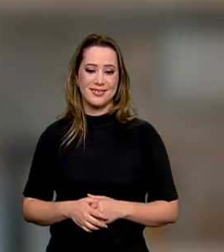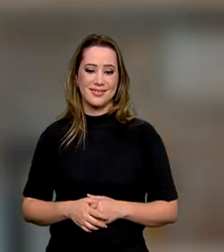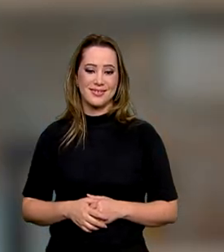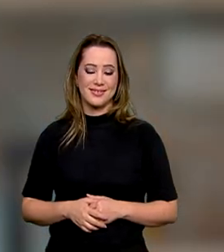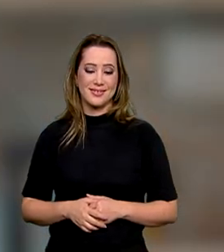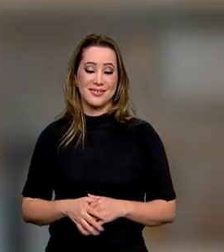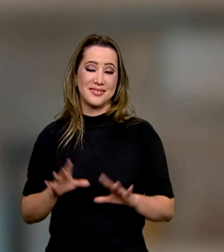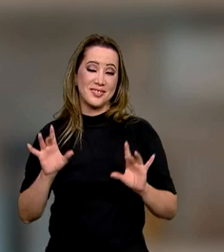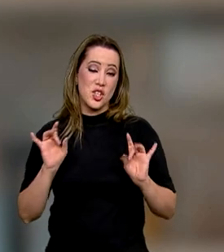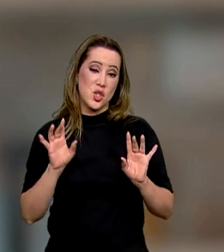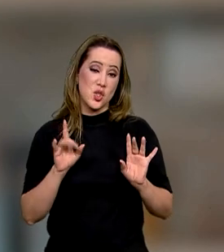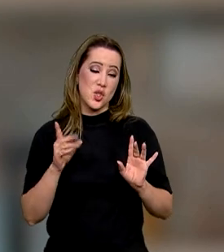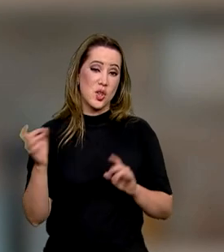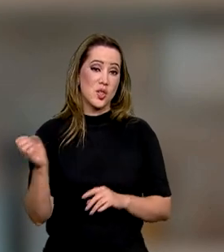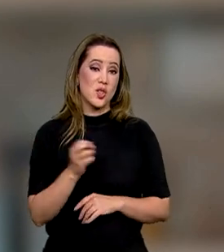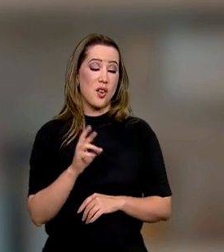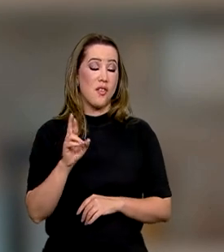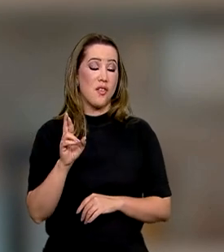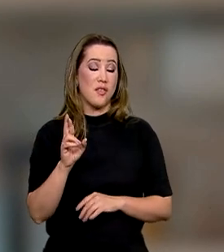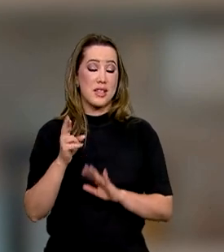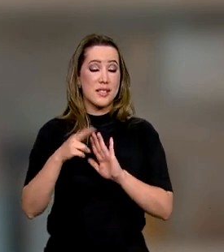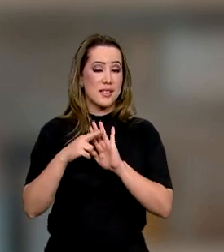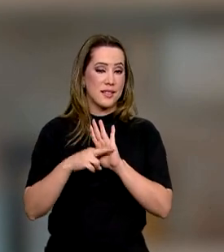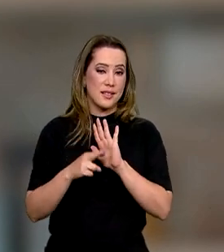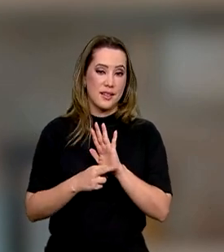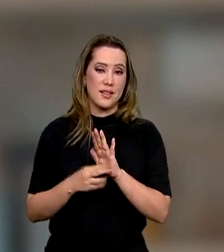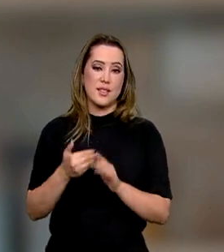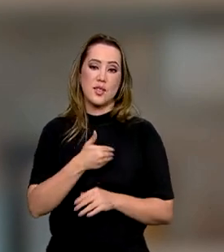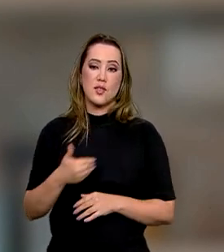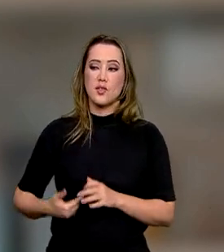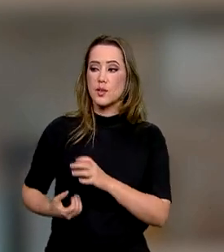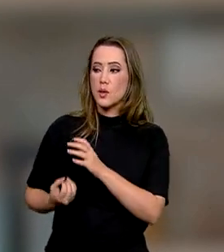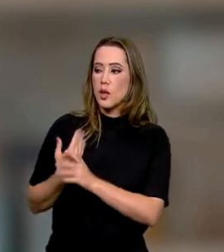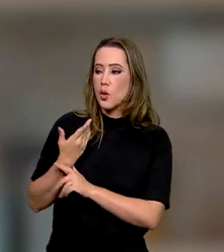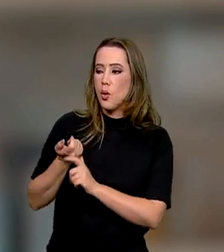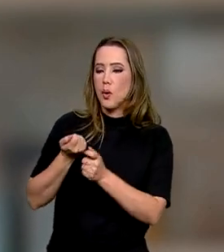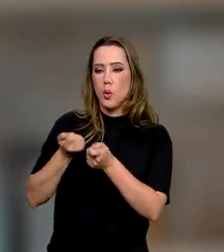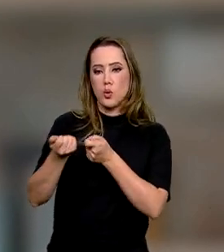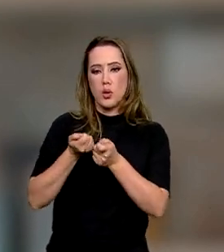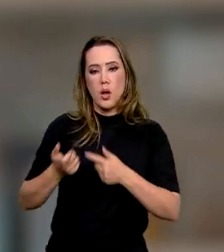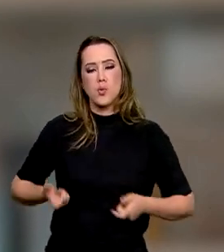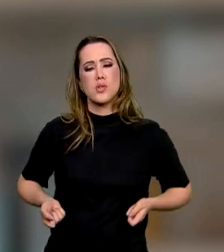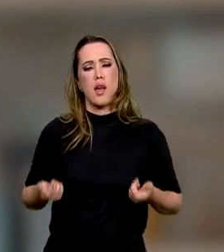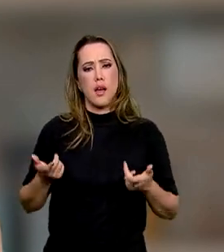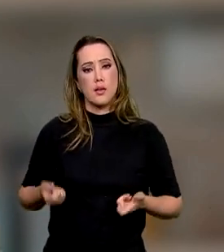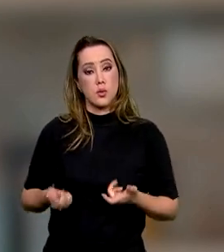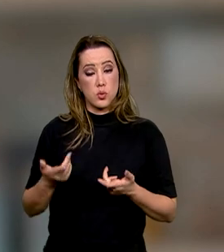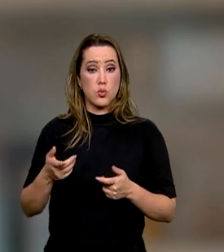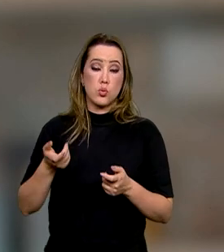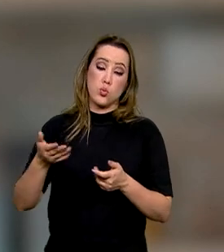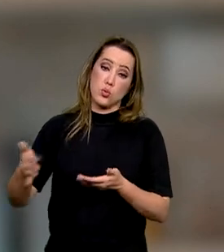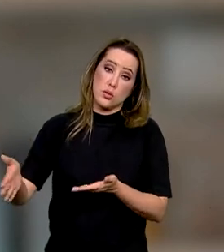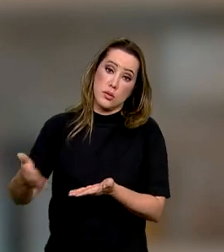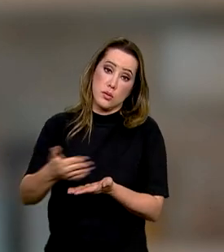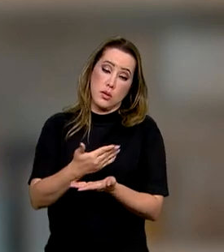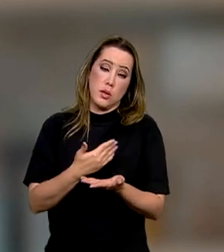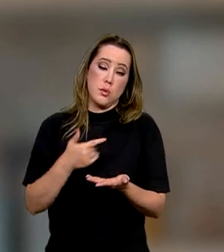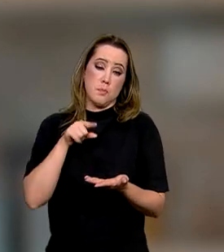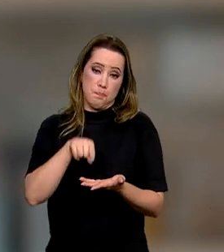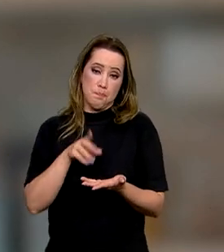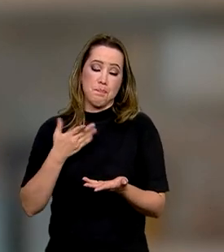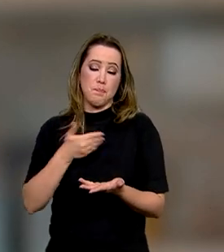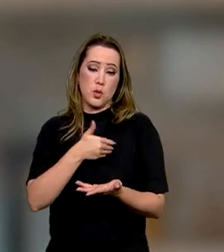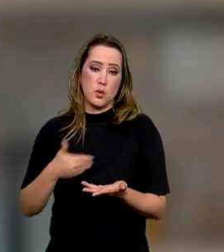São apenas as novas regras que o governo criou para equilibrar as contas públicas de forma a não gastar mais do que